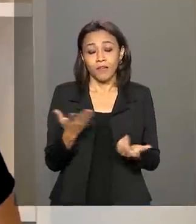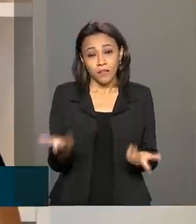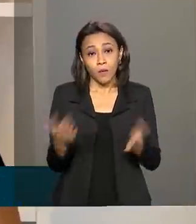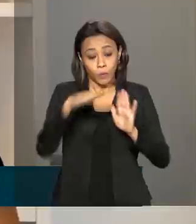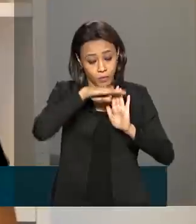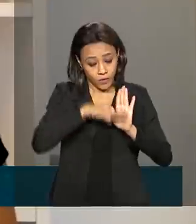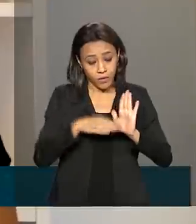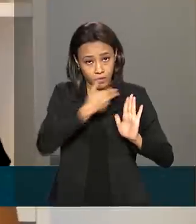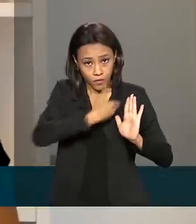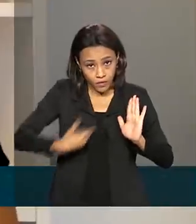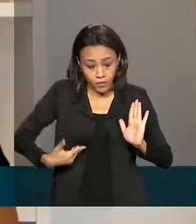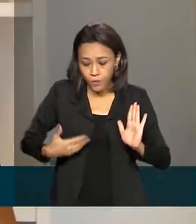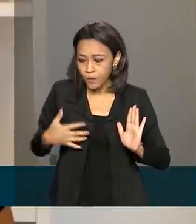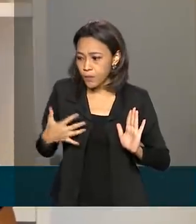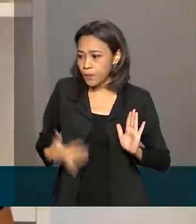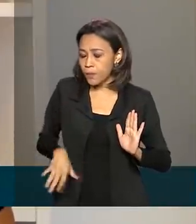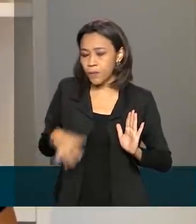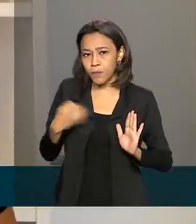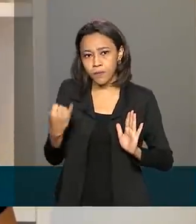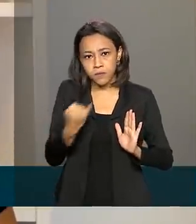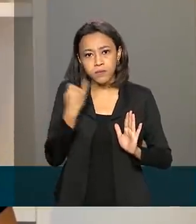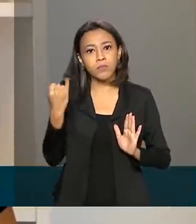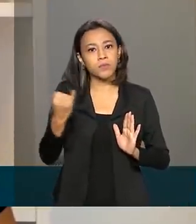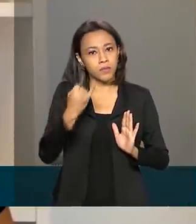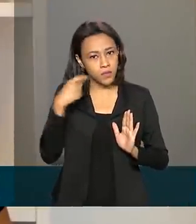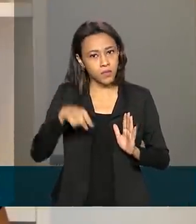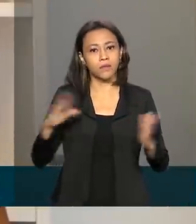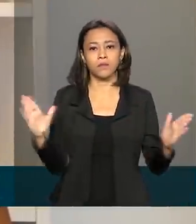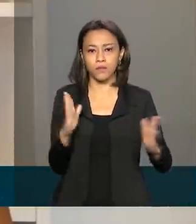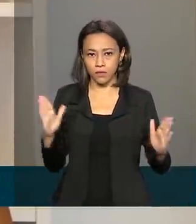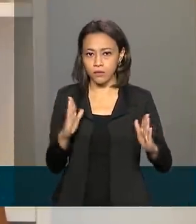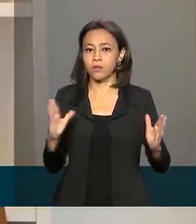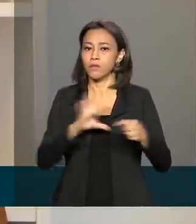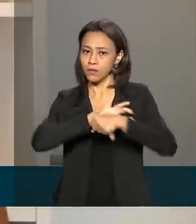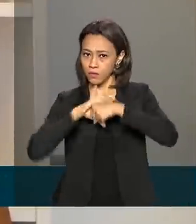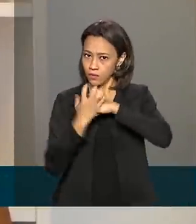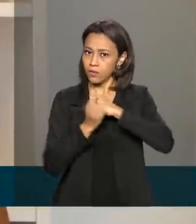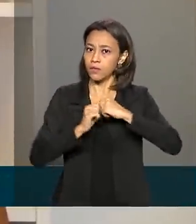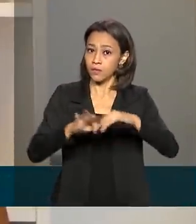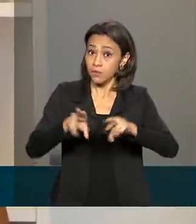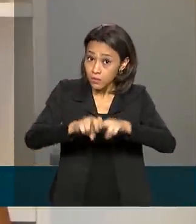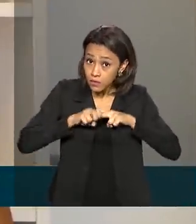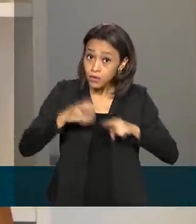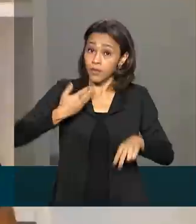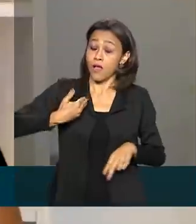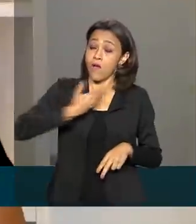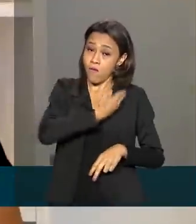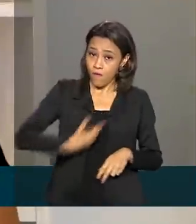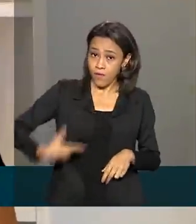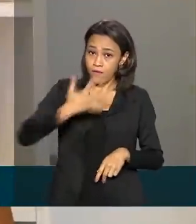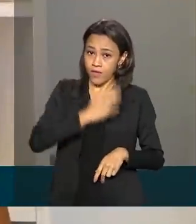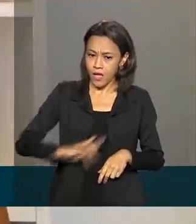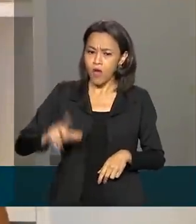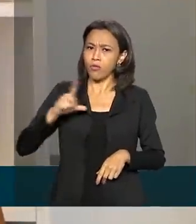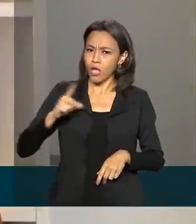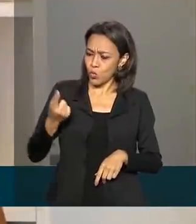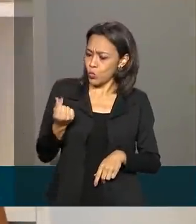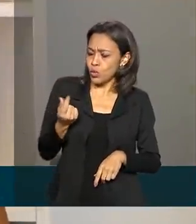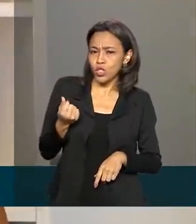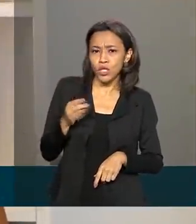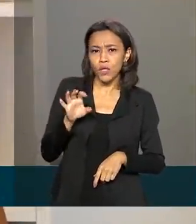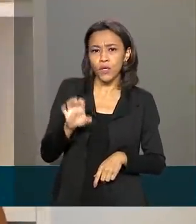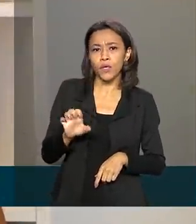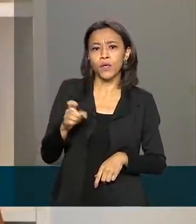programa se tornou extremamente importante neste momento de pandemia e, por isso mesmo, o governo federal destinou um orçamento extra